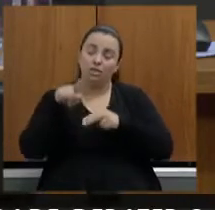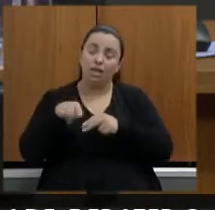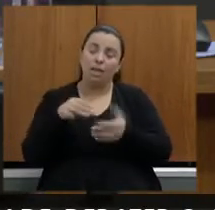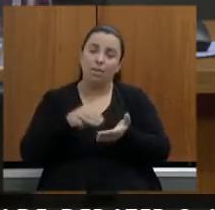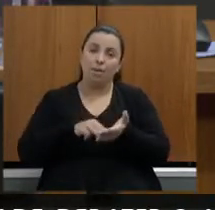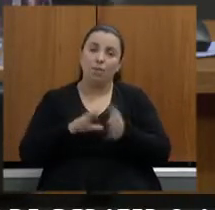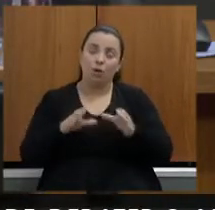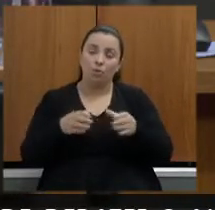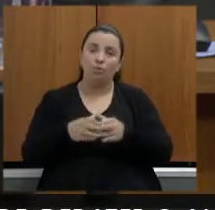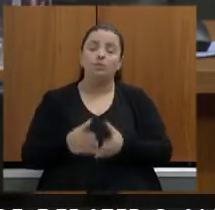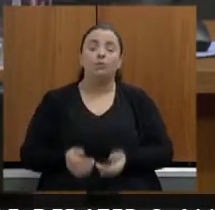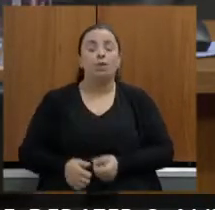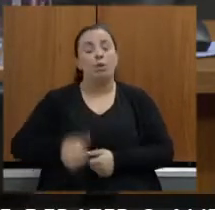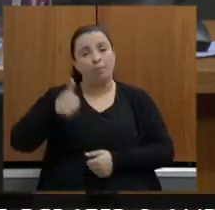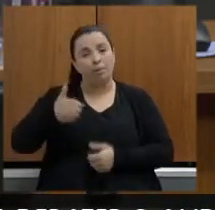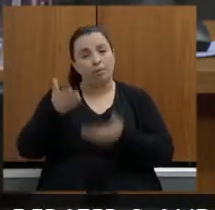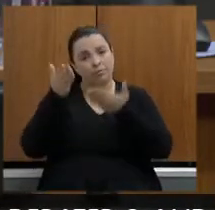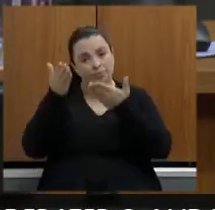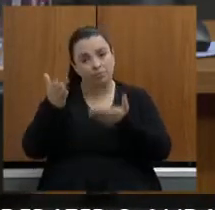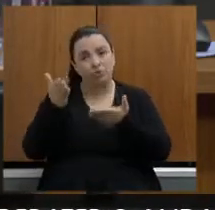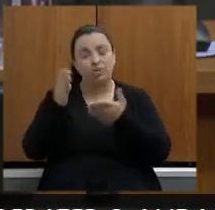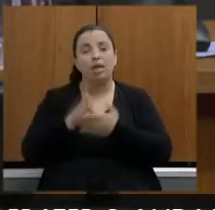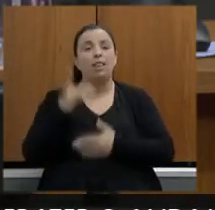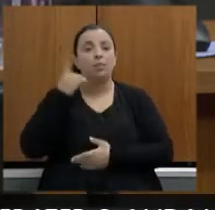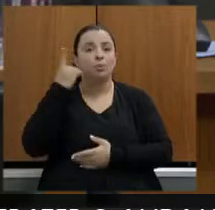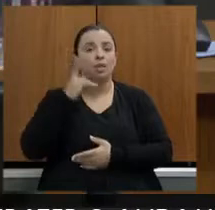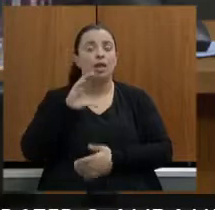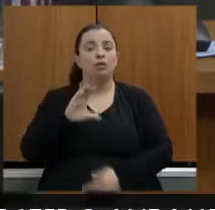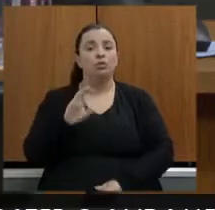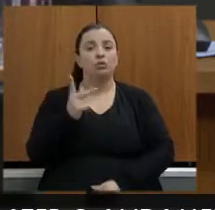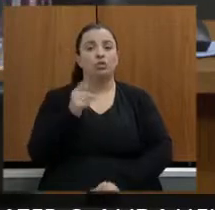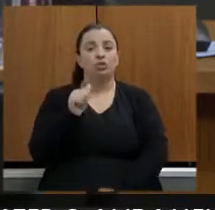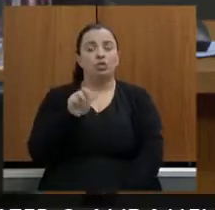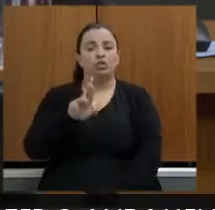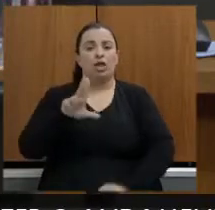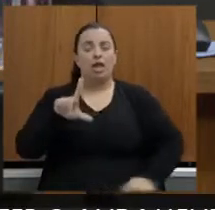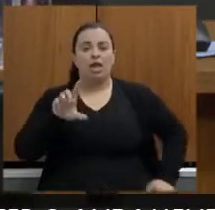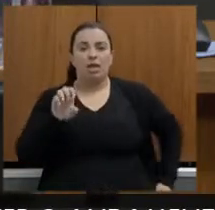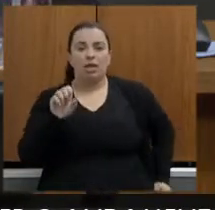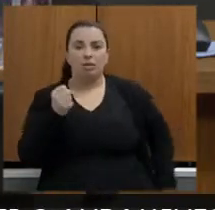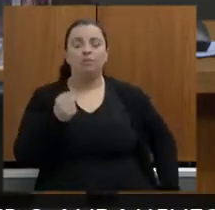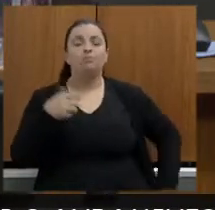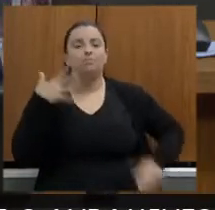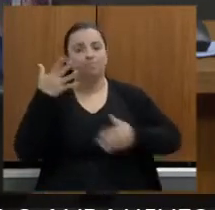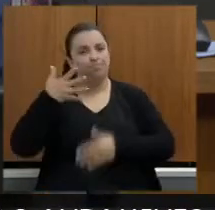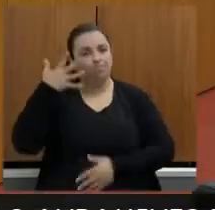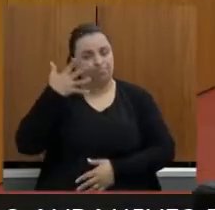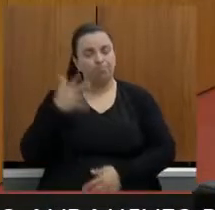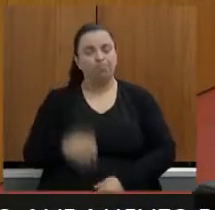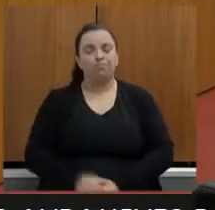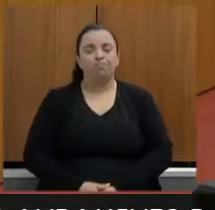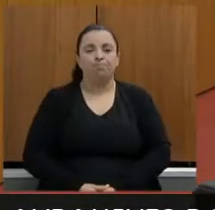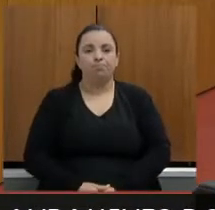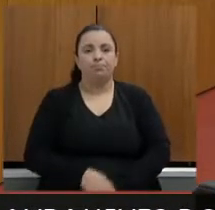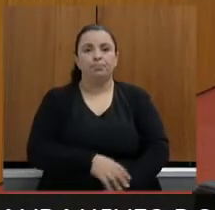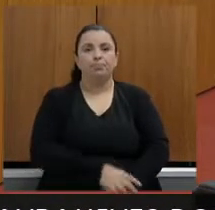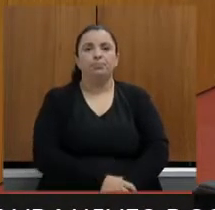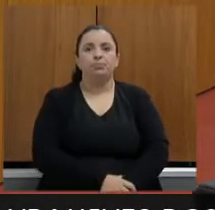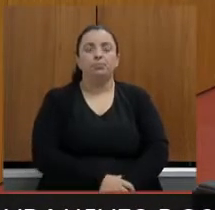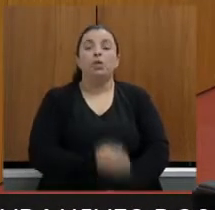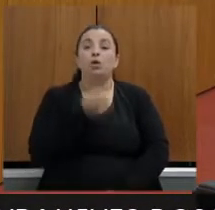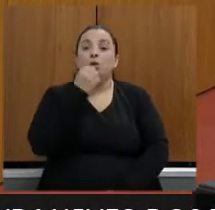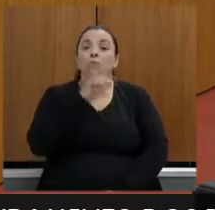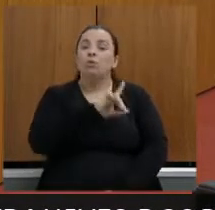passo primeiramente a vossa excelência deputado Charles Santos tem a palavra bom dia senhor